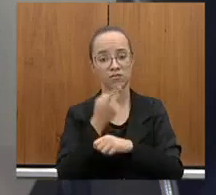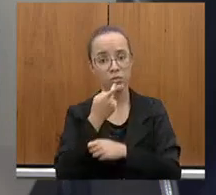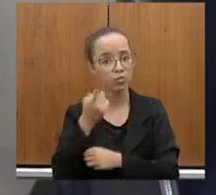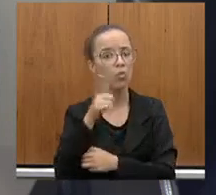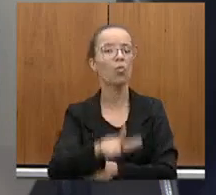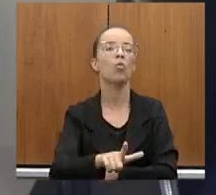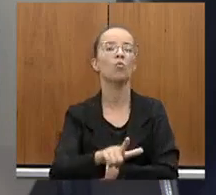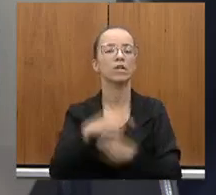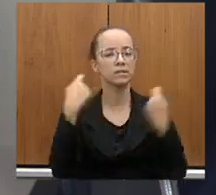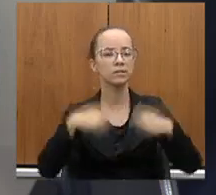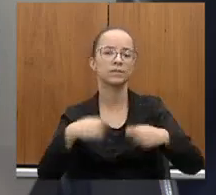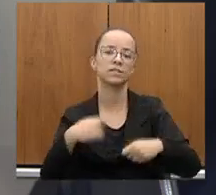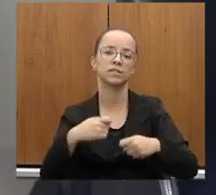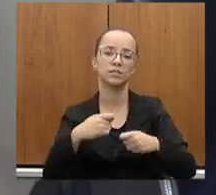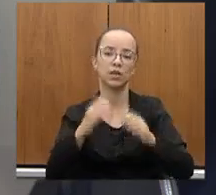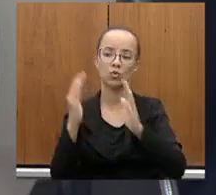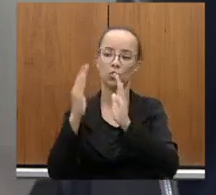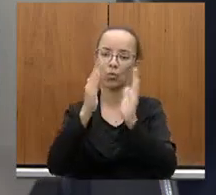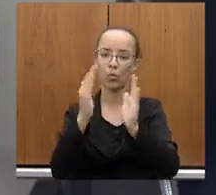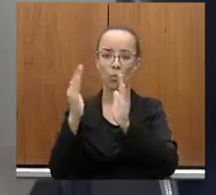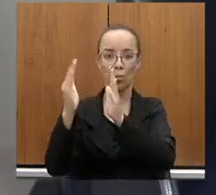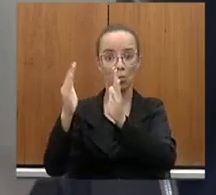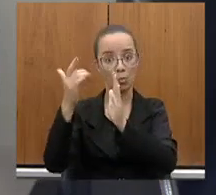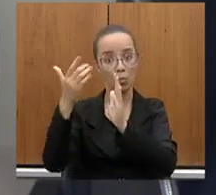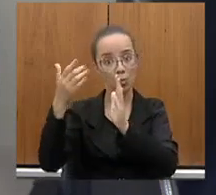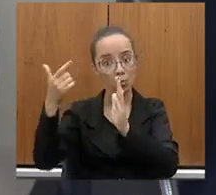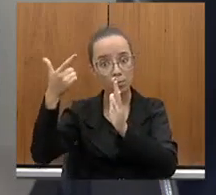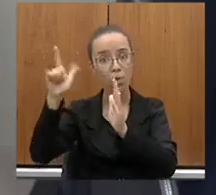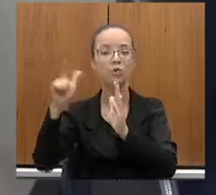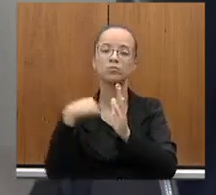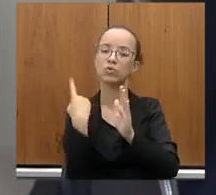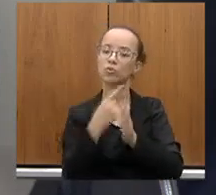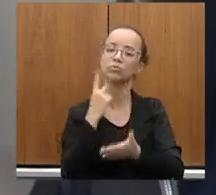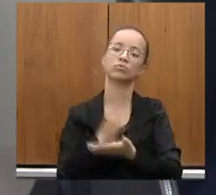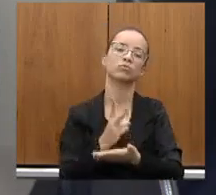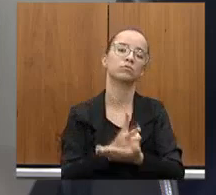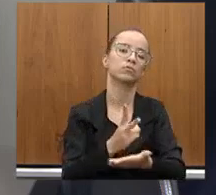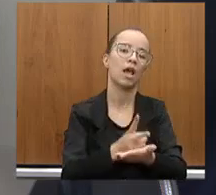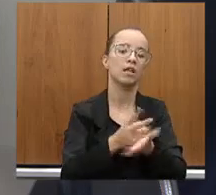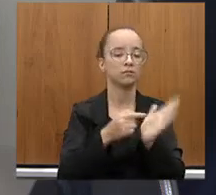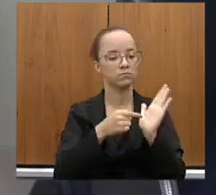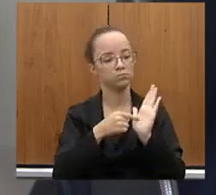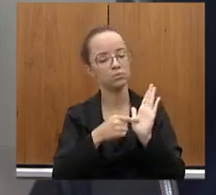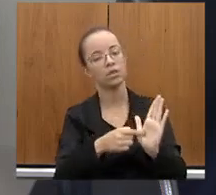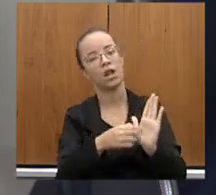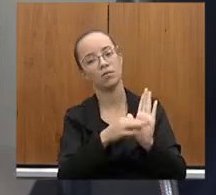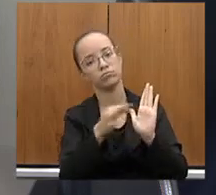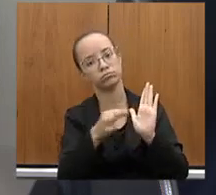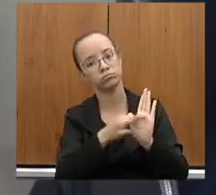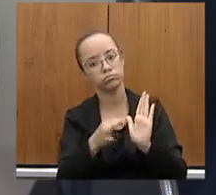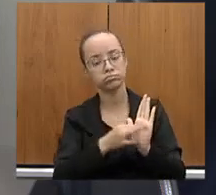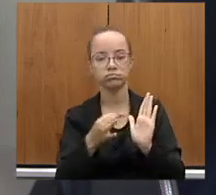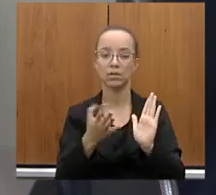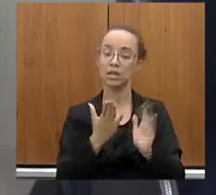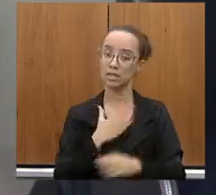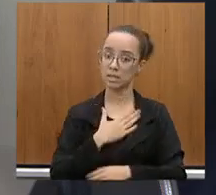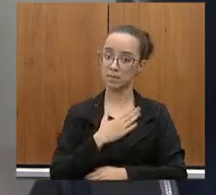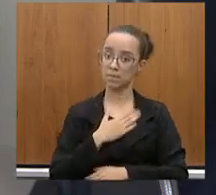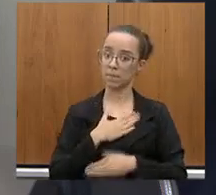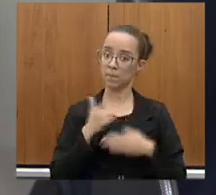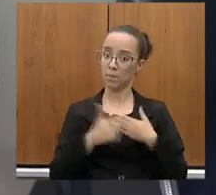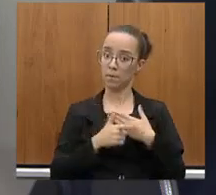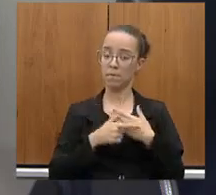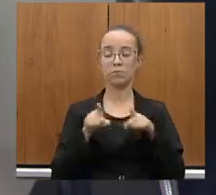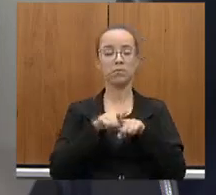a necessidade do próximo período, nós continuarmos a debater, a apresentar alternativas, e, da minha parte, como de outros